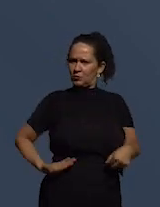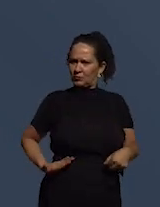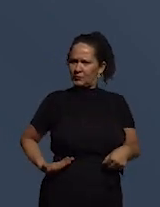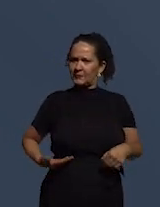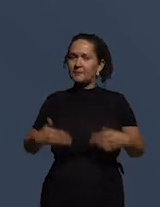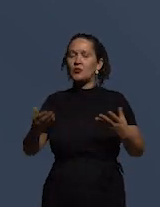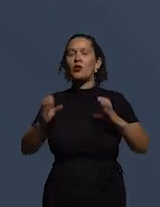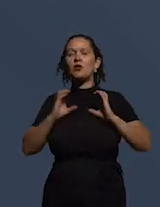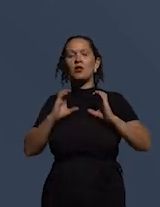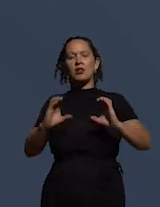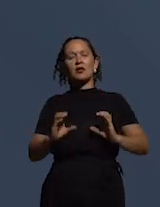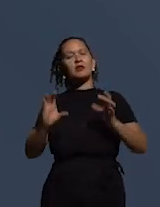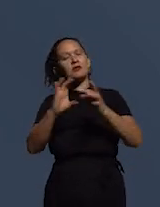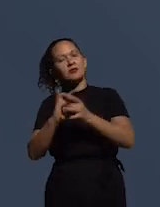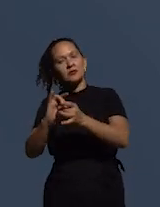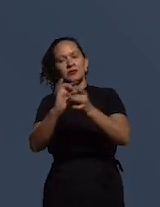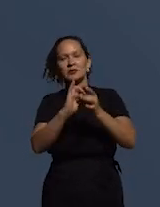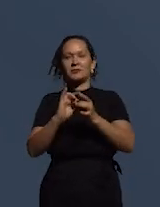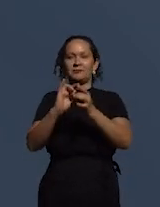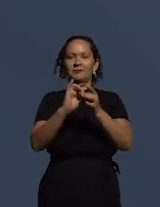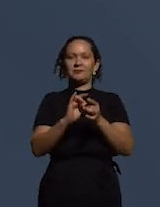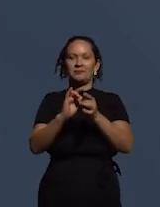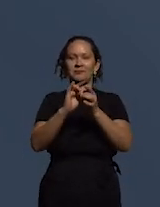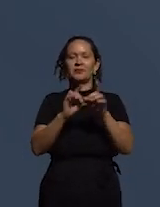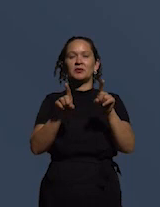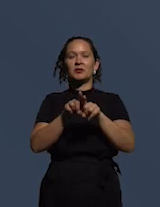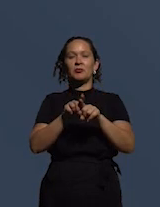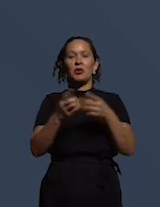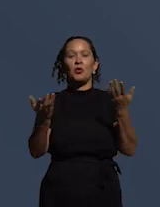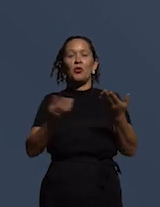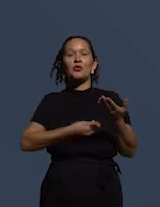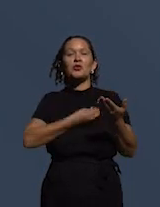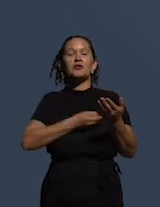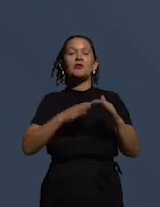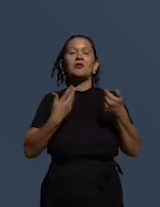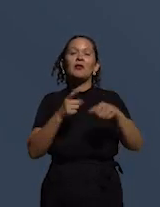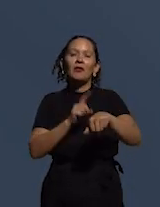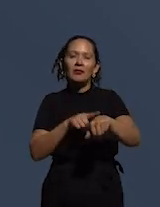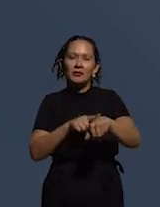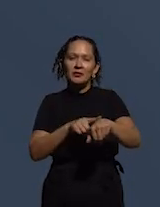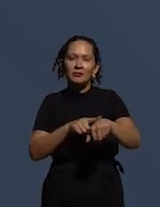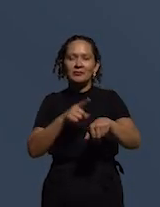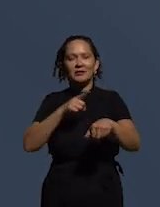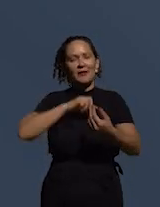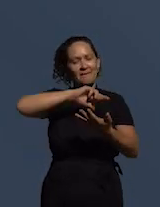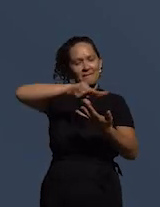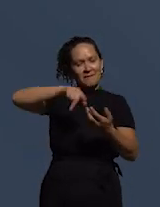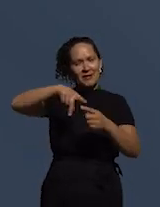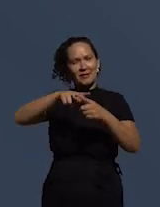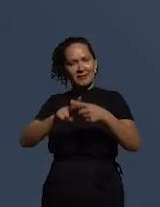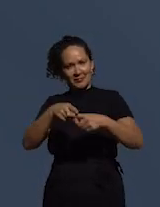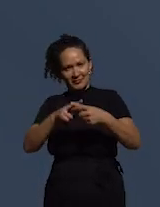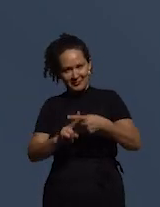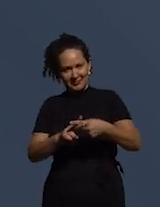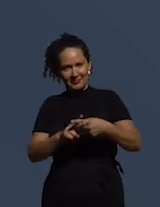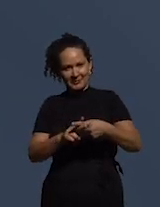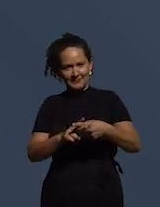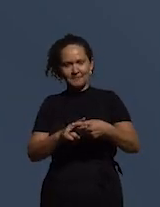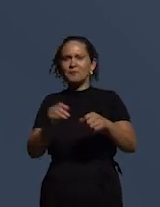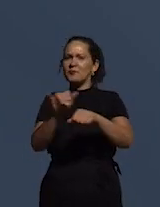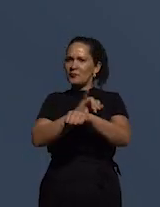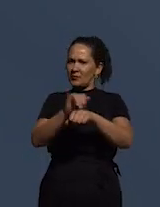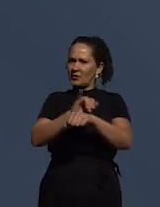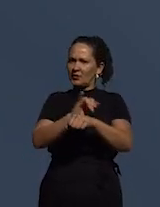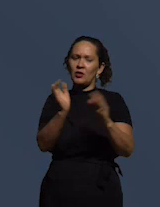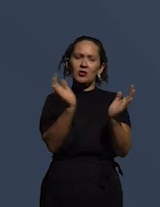cidadãos interconectados a era que a gente vive hoje existem muitos instrumentos disponíveis para até que um